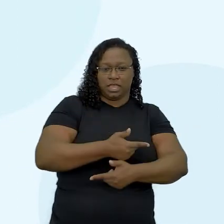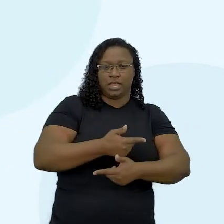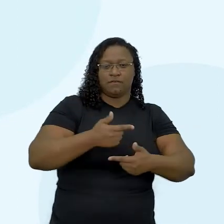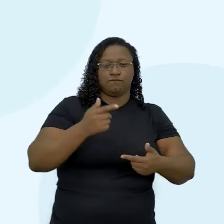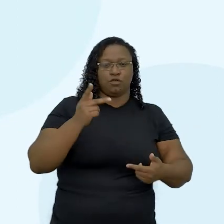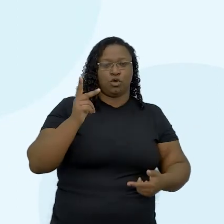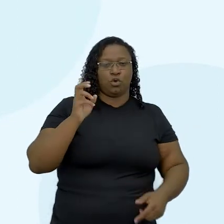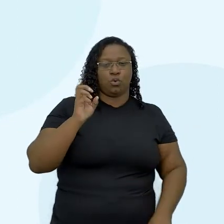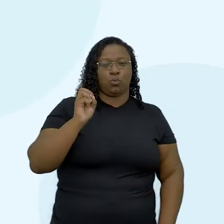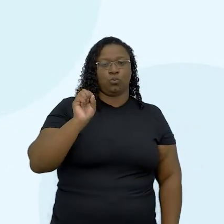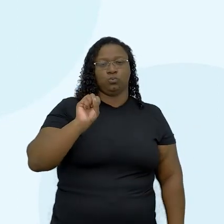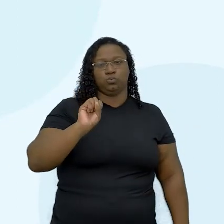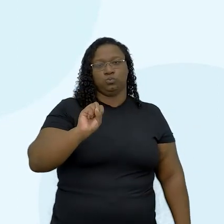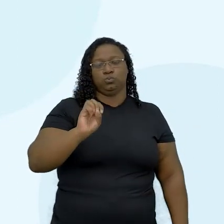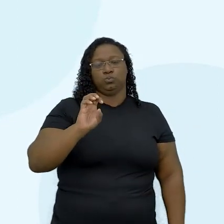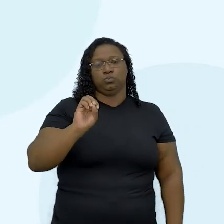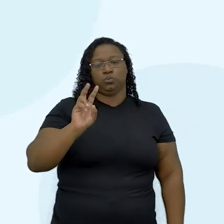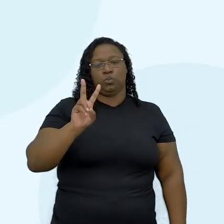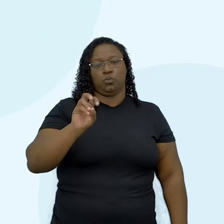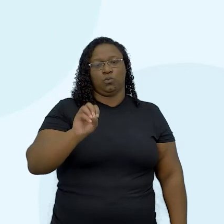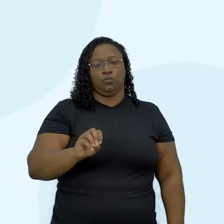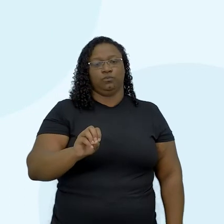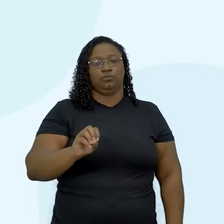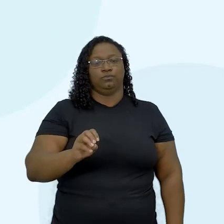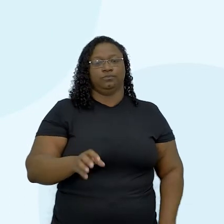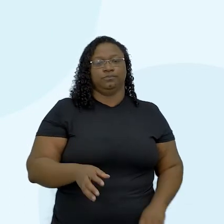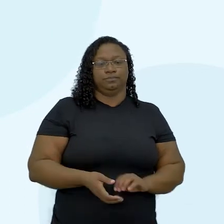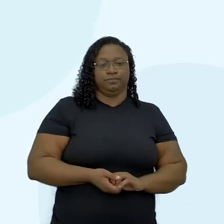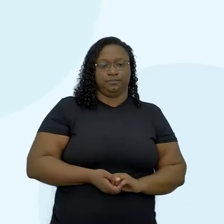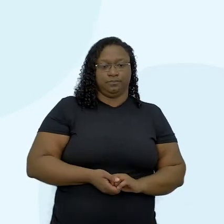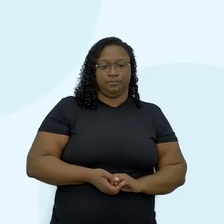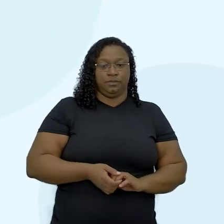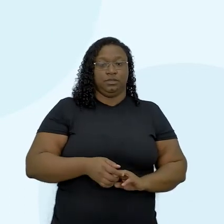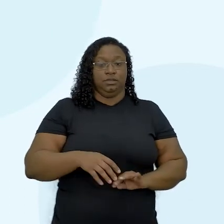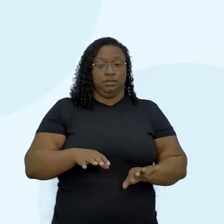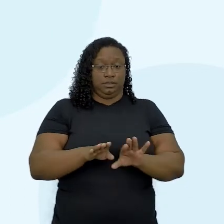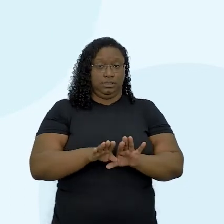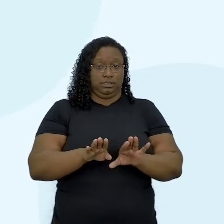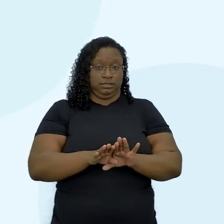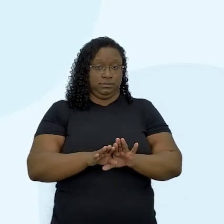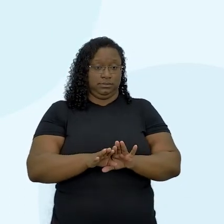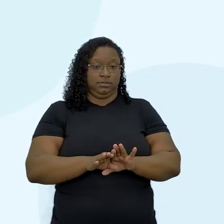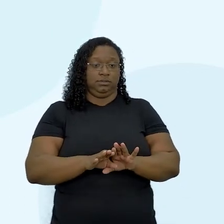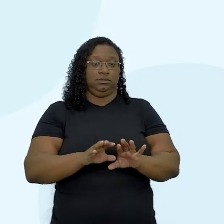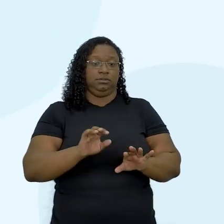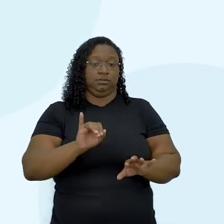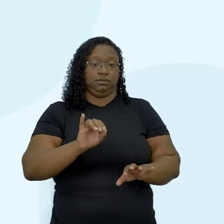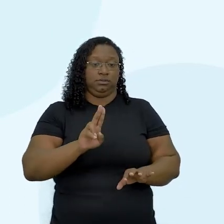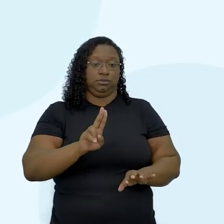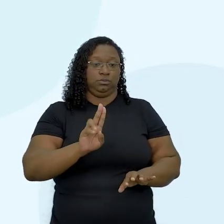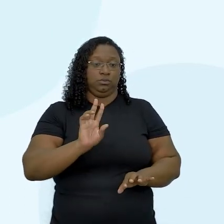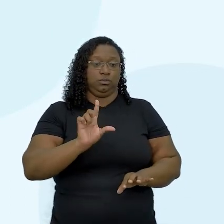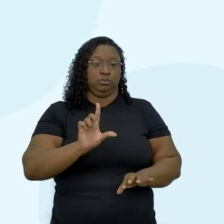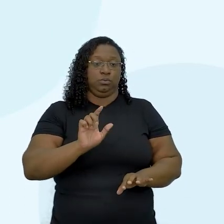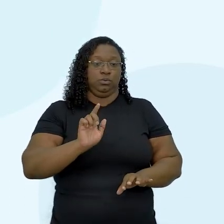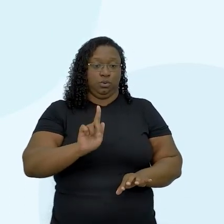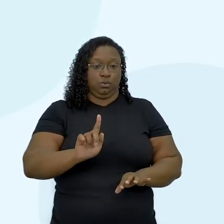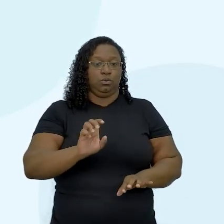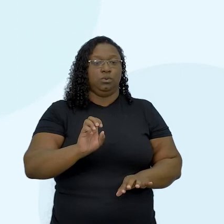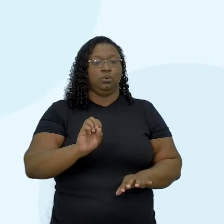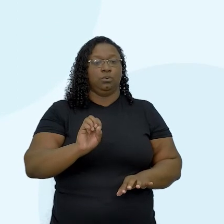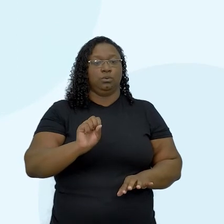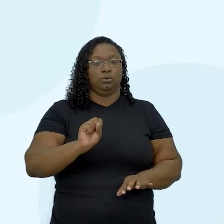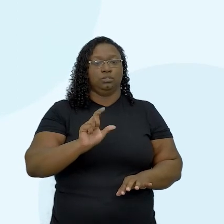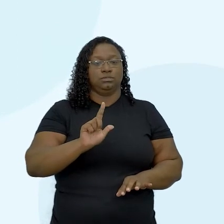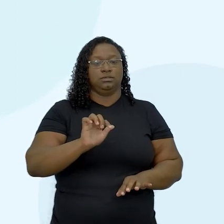que vai falar sobre a desintegração da Iugoslávia, que vem no bojo dessa guerra, que é para a gente entender um pouco melhor do que o